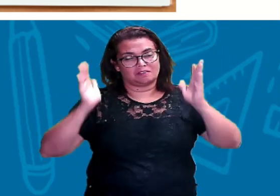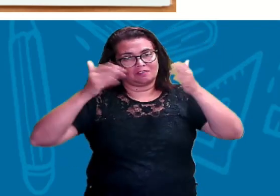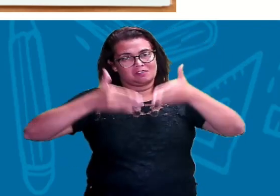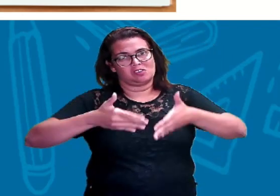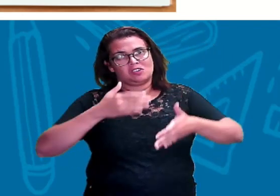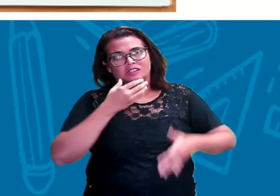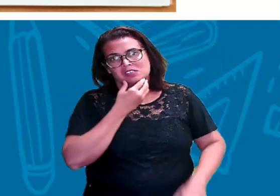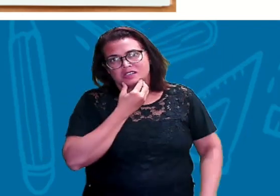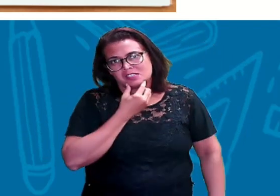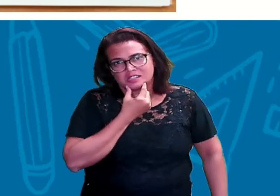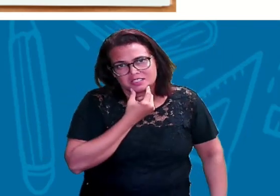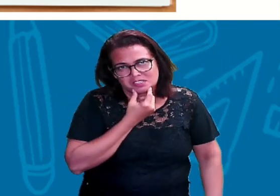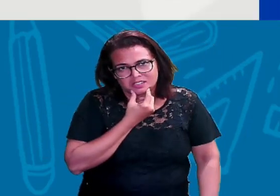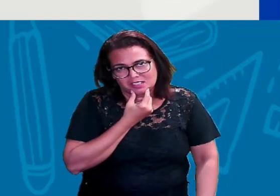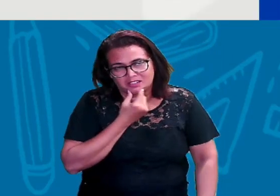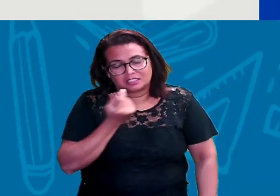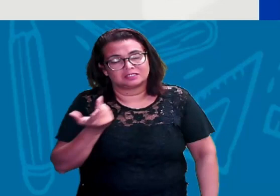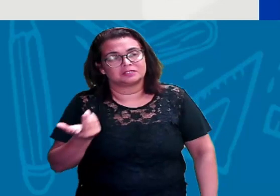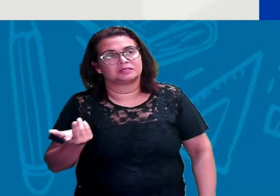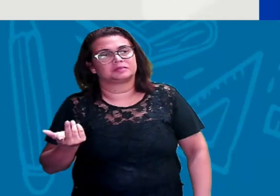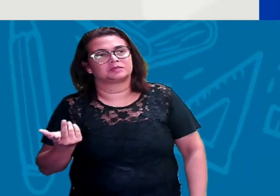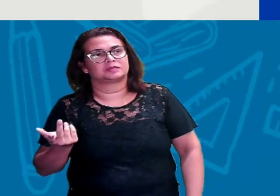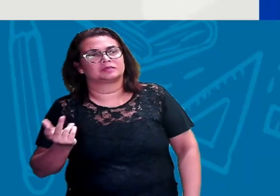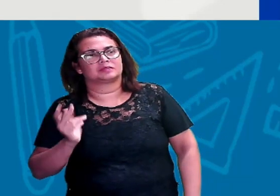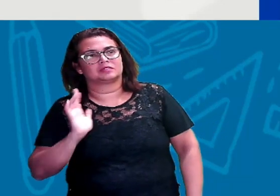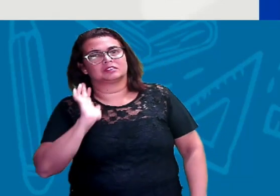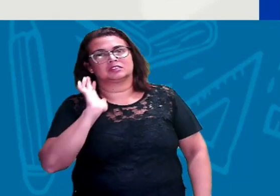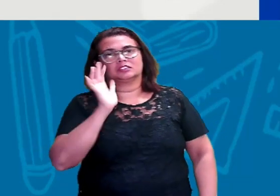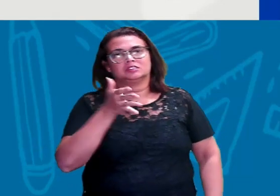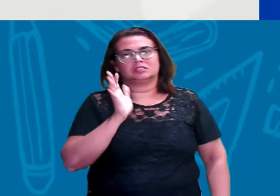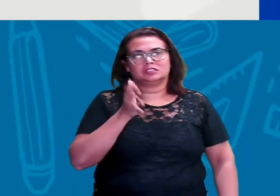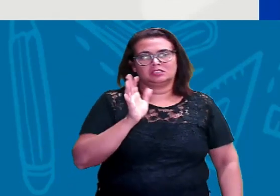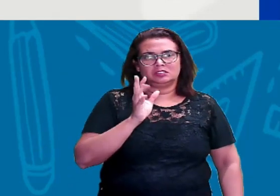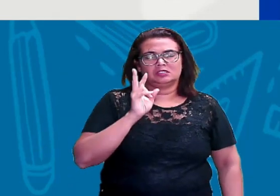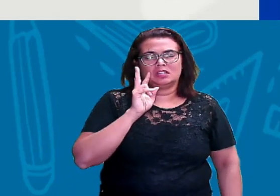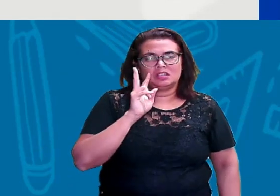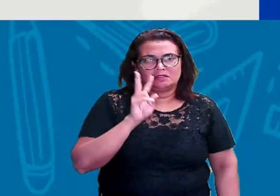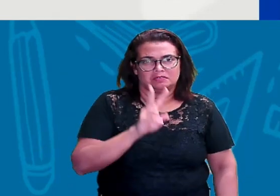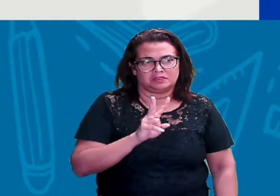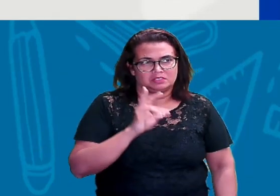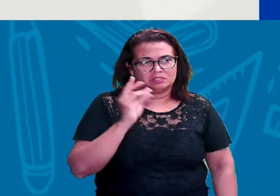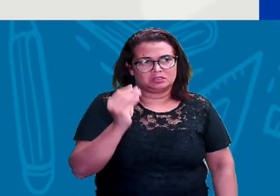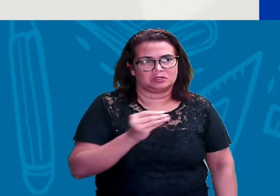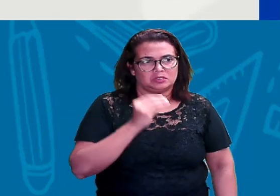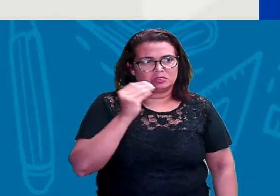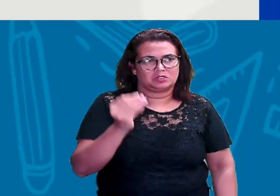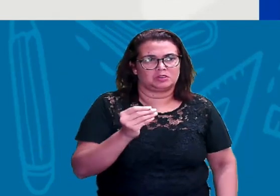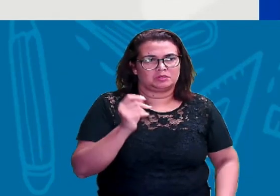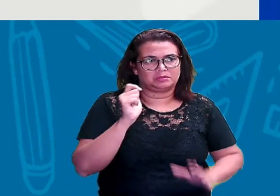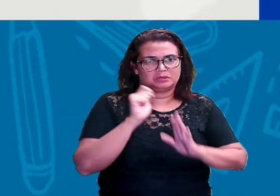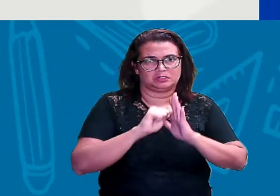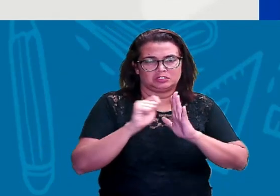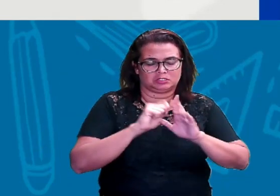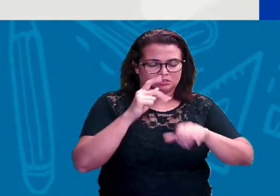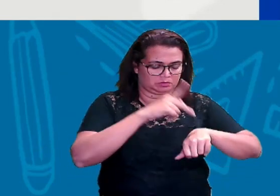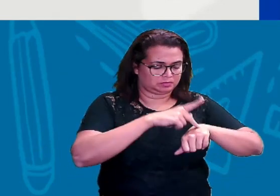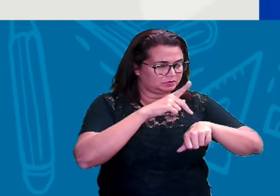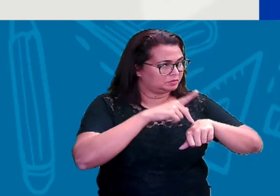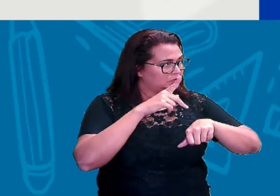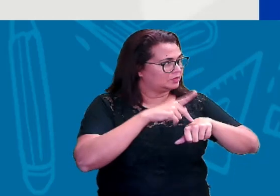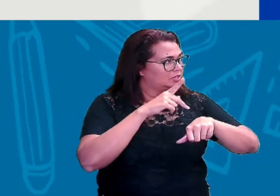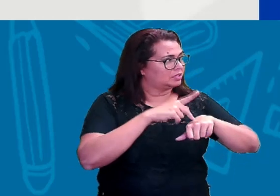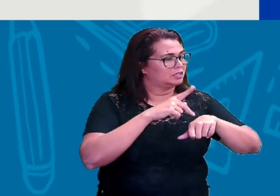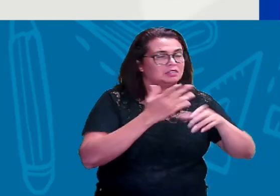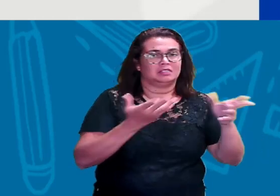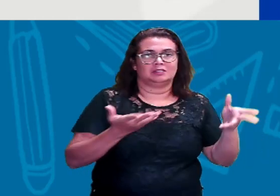Vamos lá! Então, se a gente já viu o alfabeto, dá uma olhadinha como era ele escrito aí nas pedras. Então,